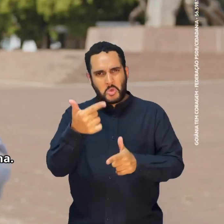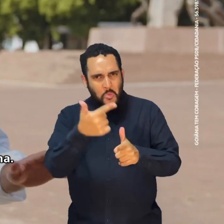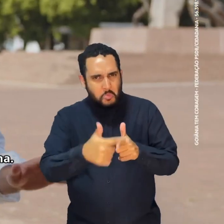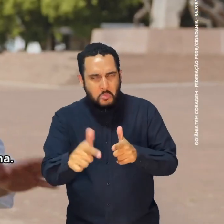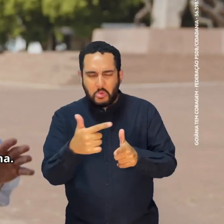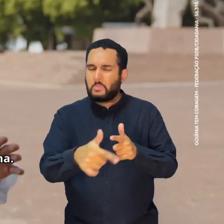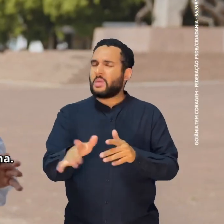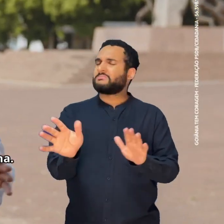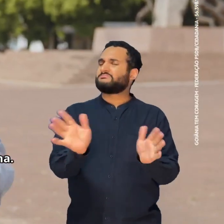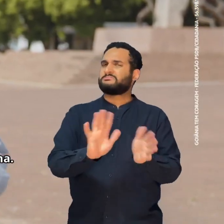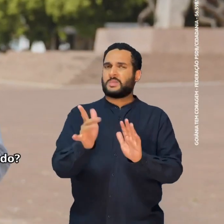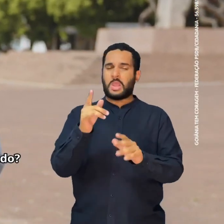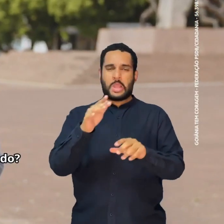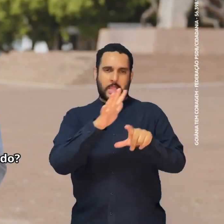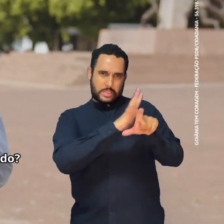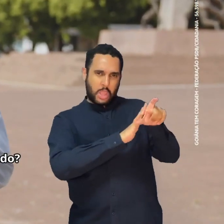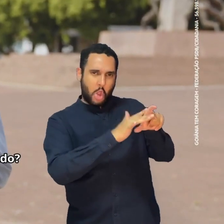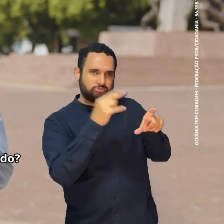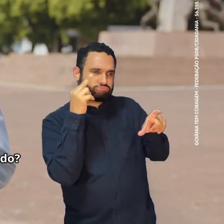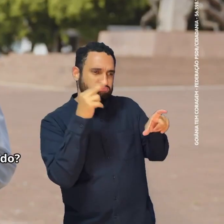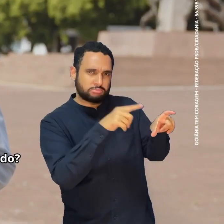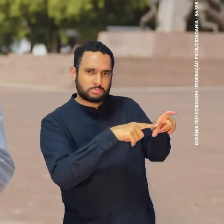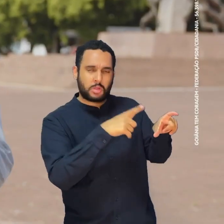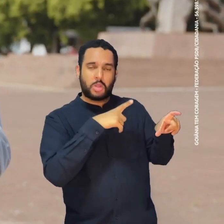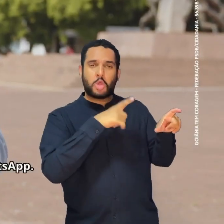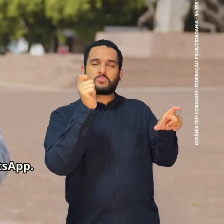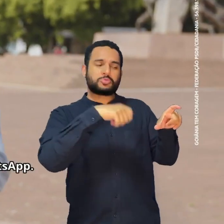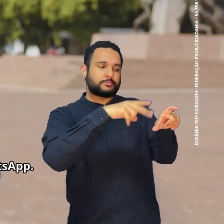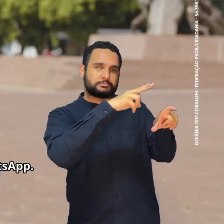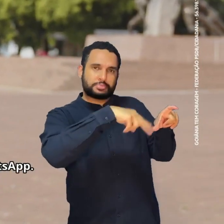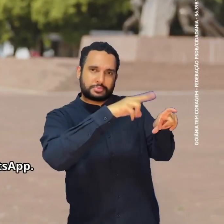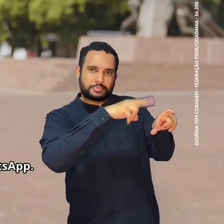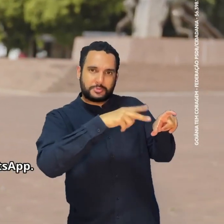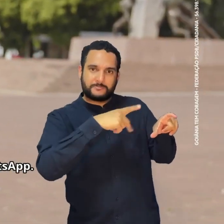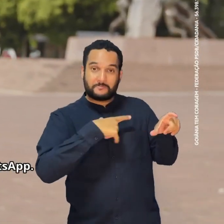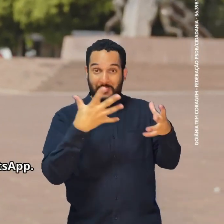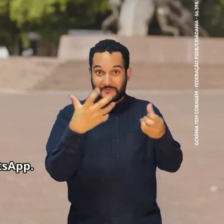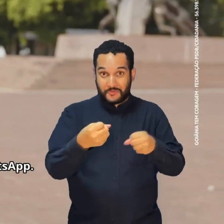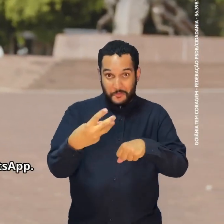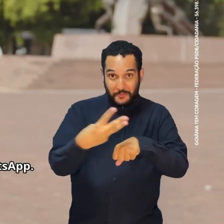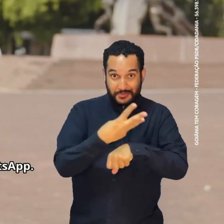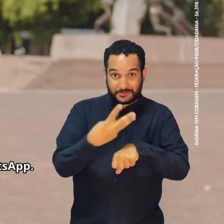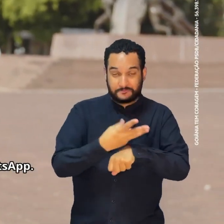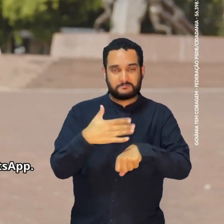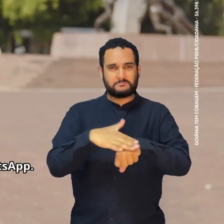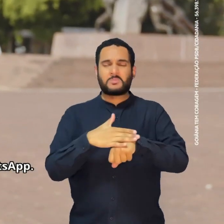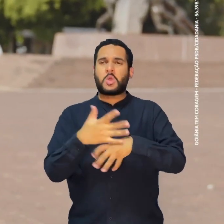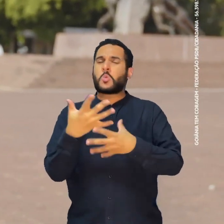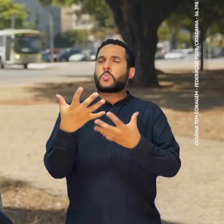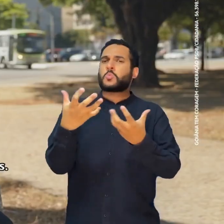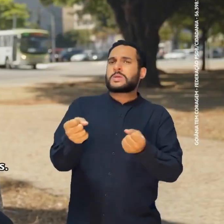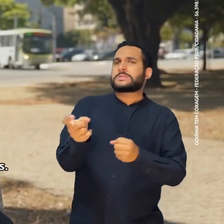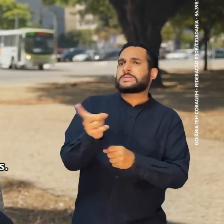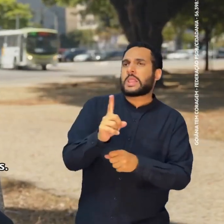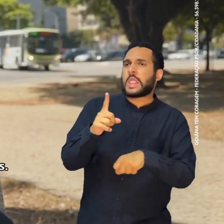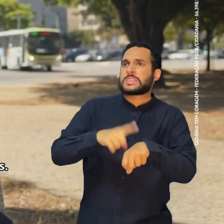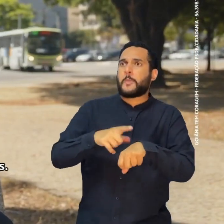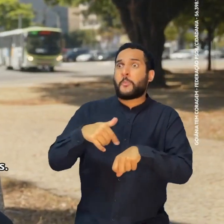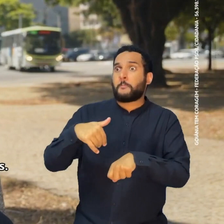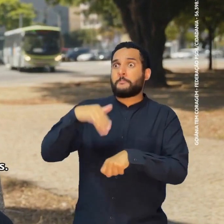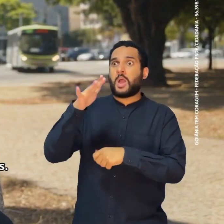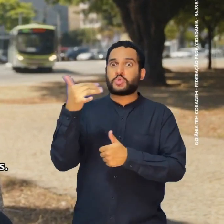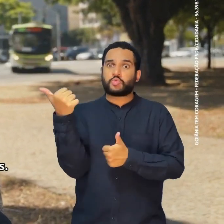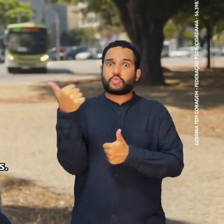Mas isso não vai ser um problema. Tá vendo esse QR Code aqui do lado? Aponta a câmera do seu celular para ele e me chama no WhatsApp. Eu não aceitei